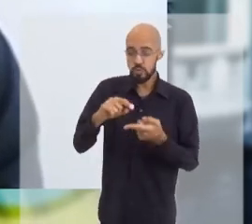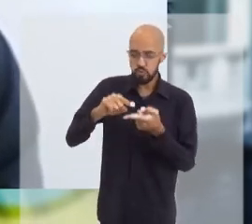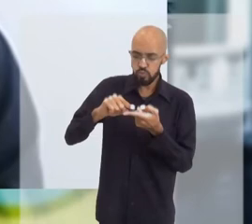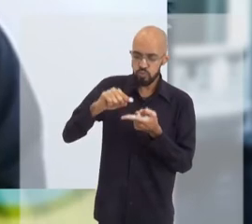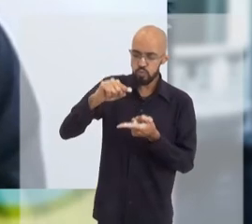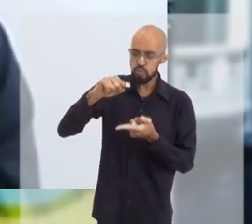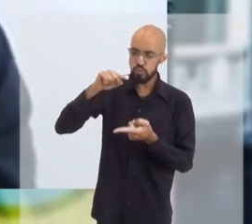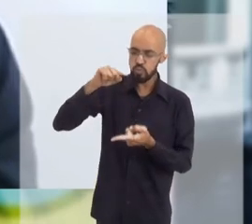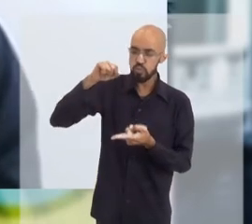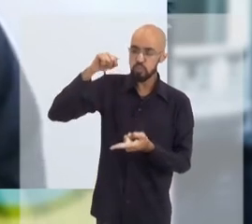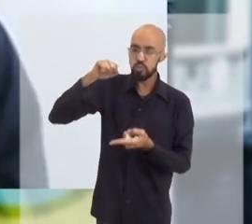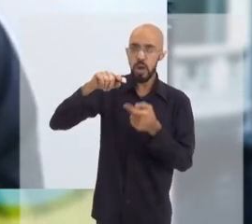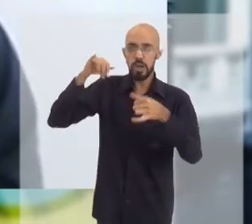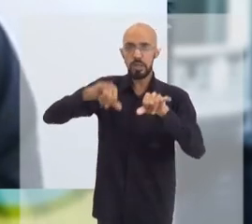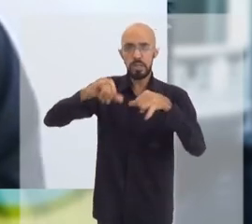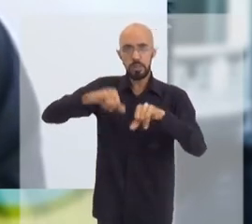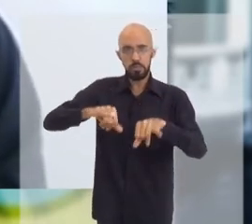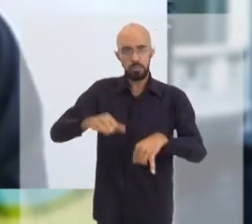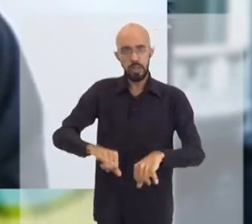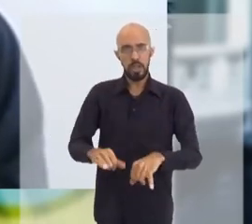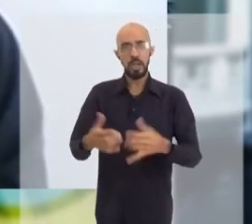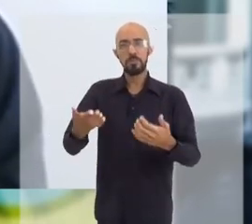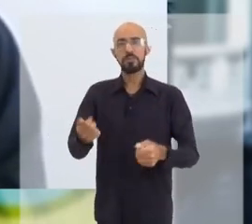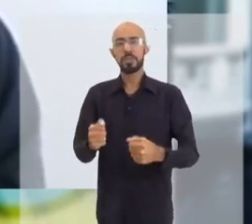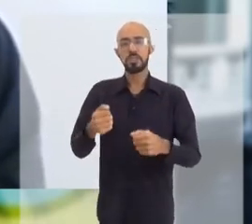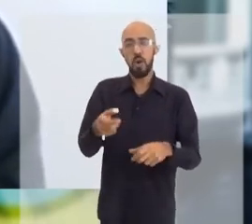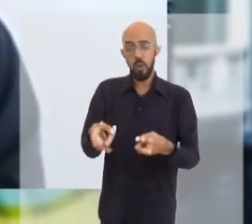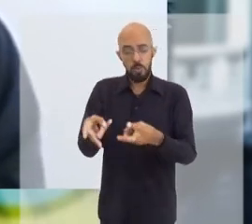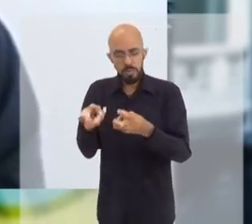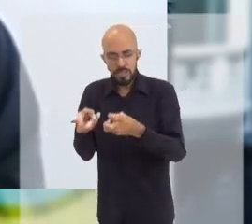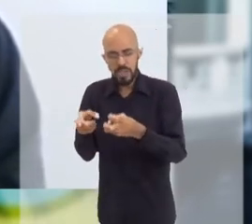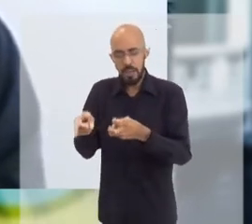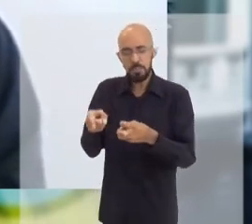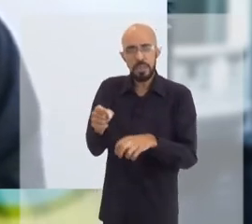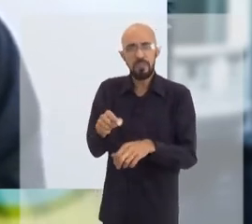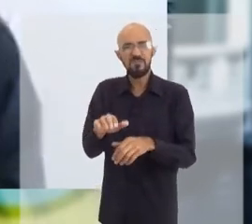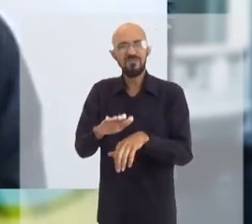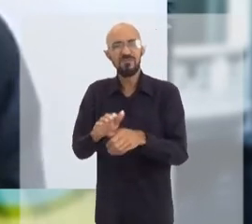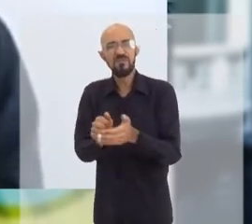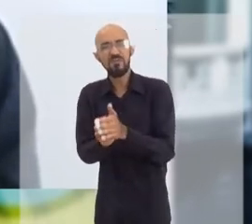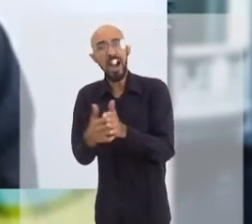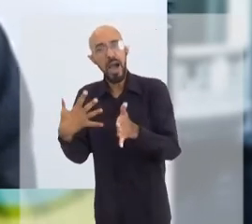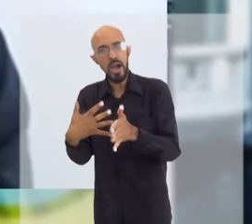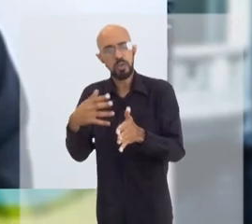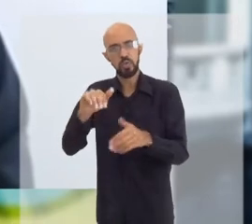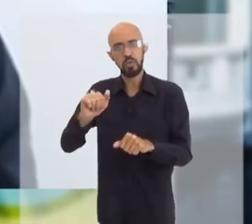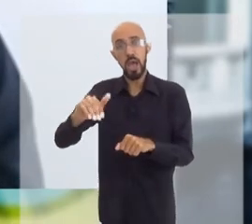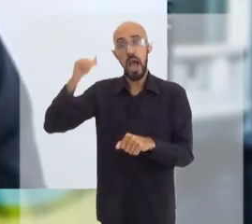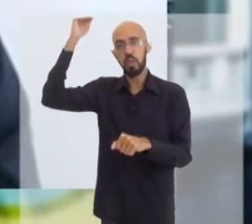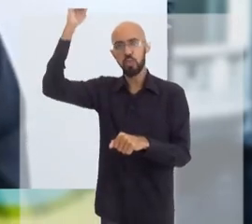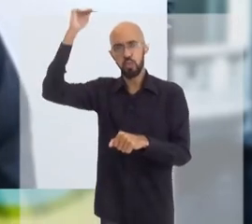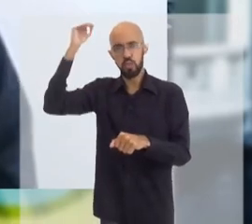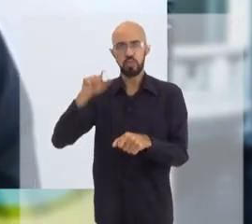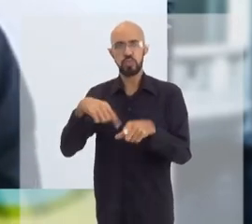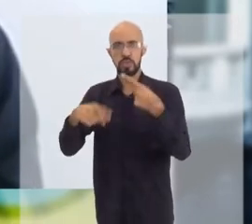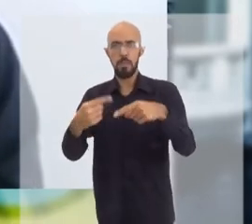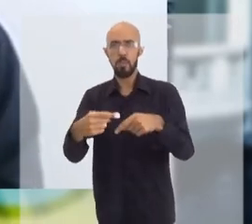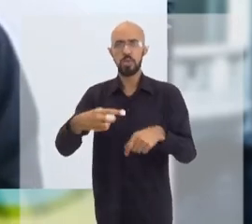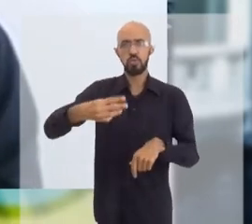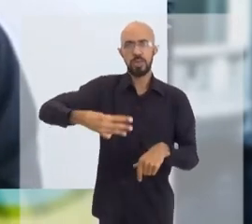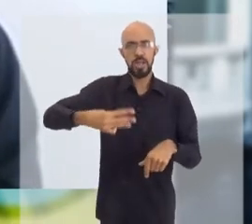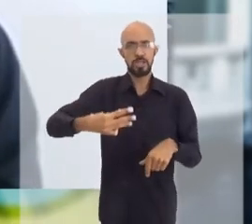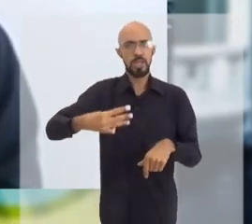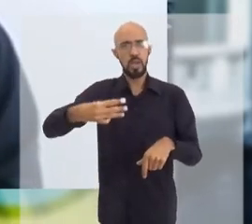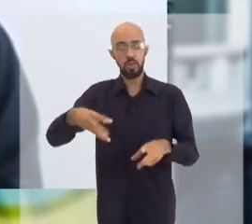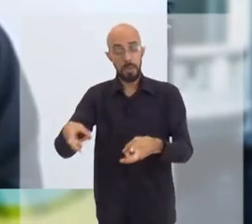concentração, observa em milhares de adultos, primeiro, se aquela vacina é segura, até que vai para os dados de